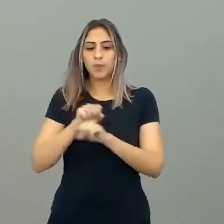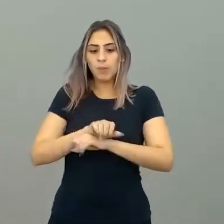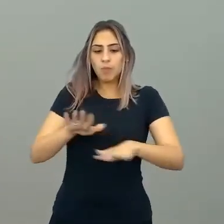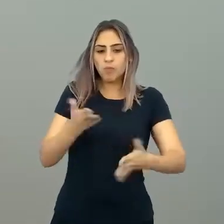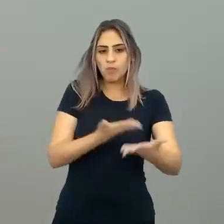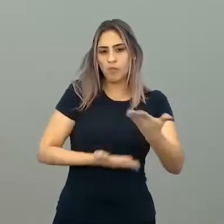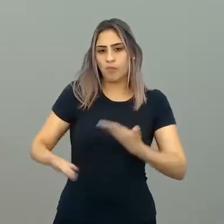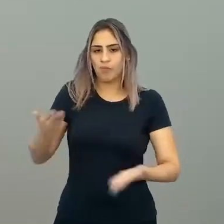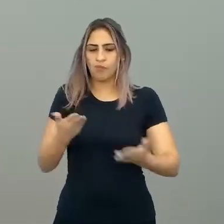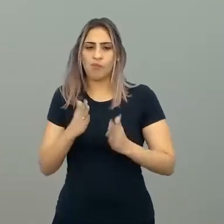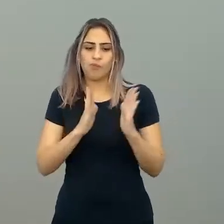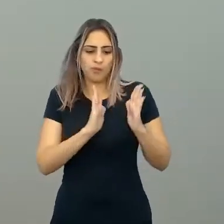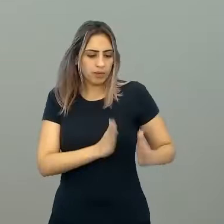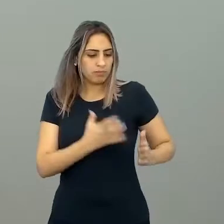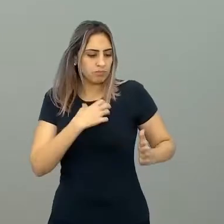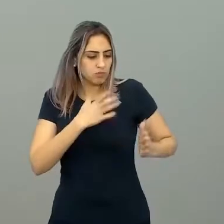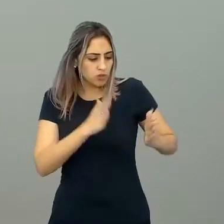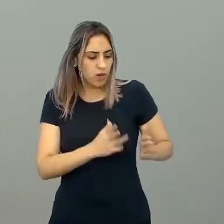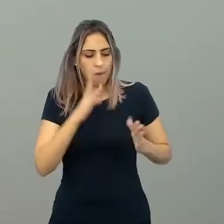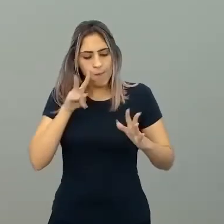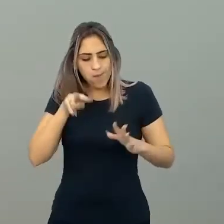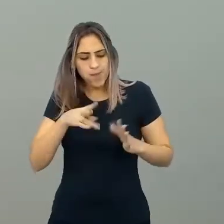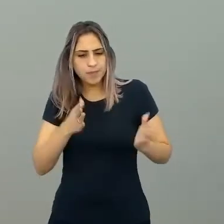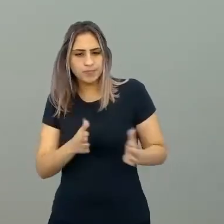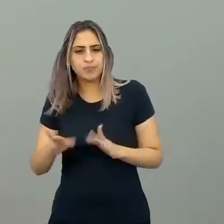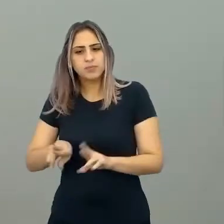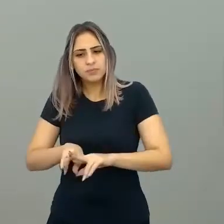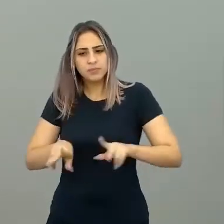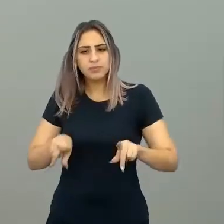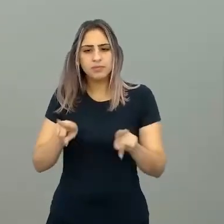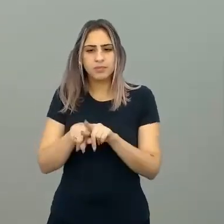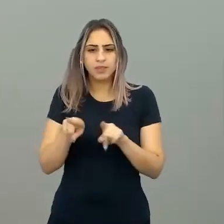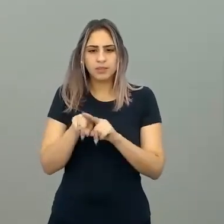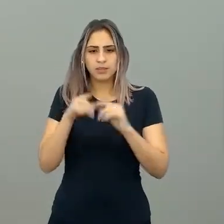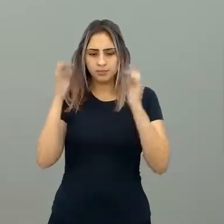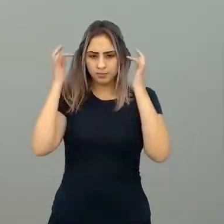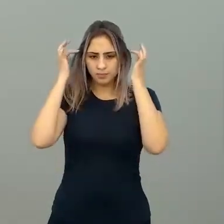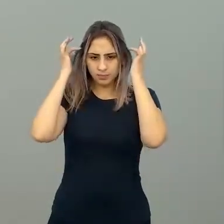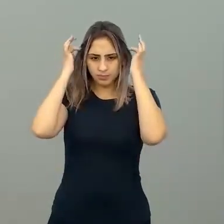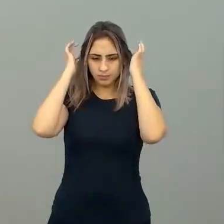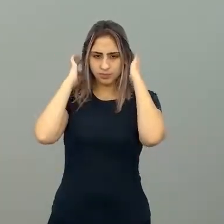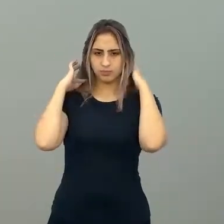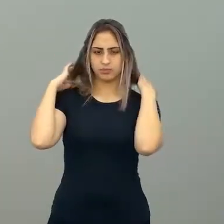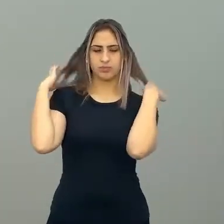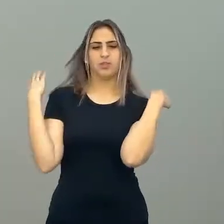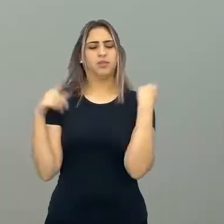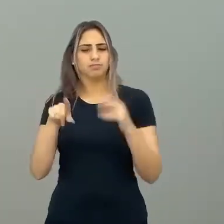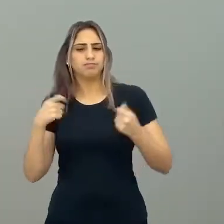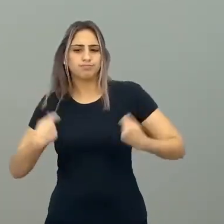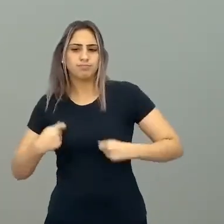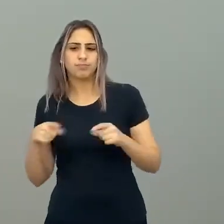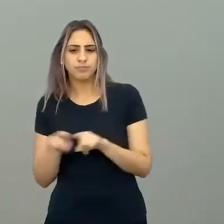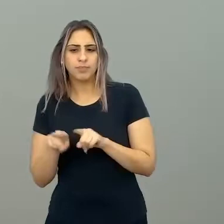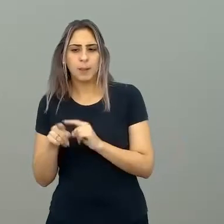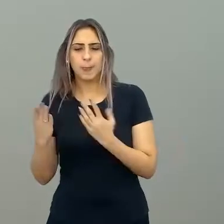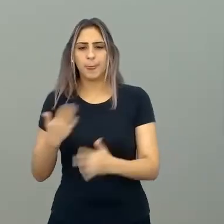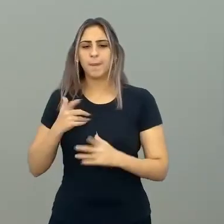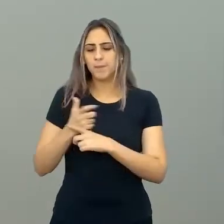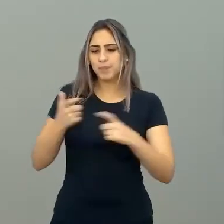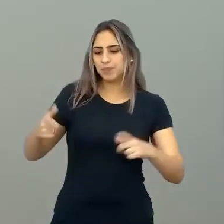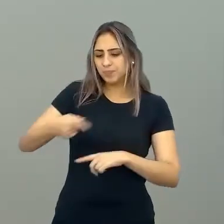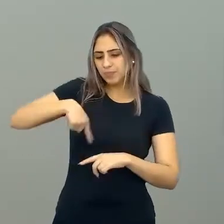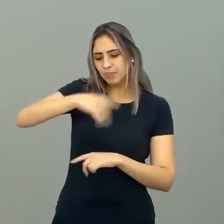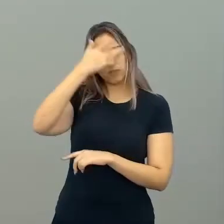compartilham tal, tal, tal visão, mas se diferenciam nesse ponto. Você precisa também de um número maior de